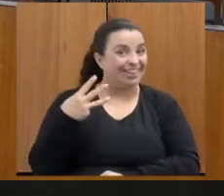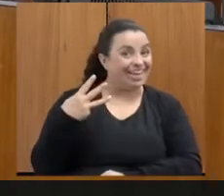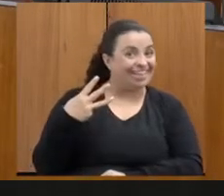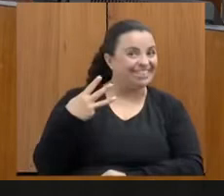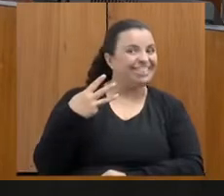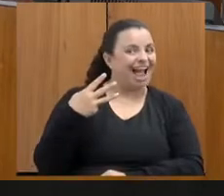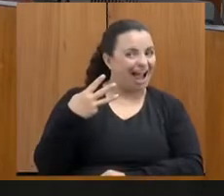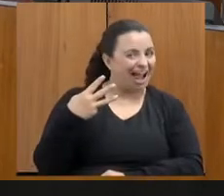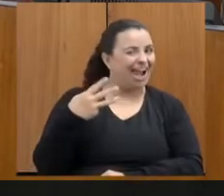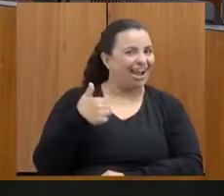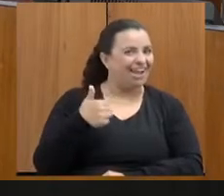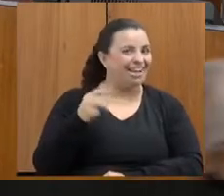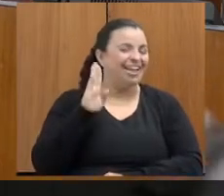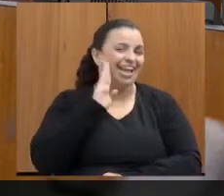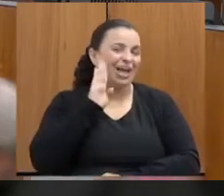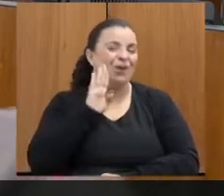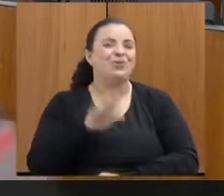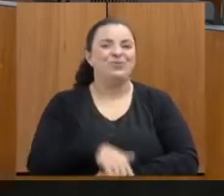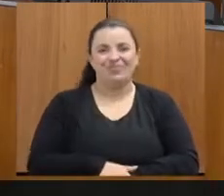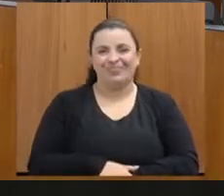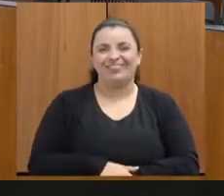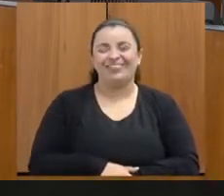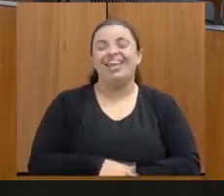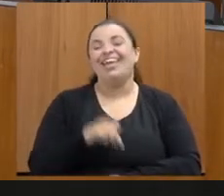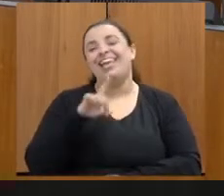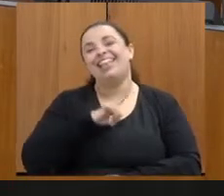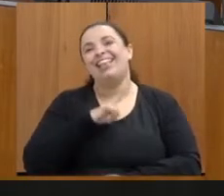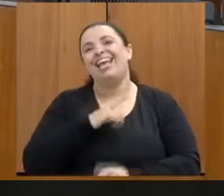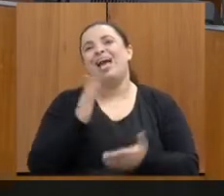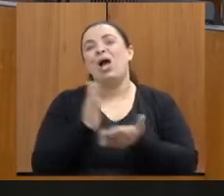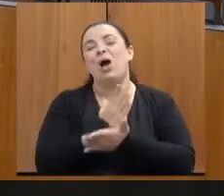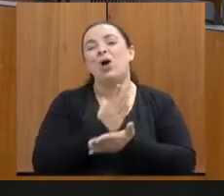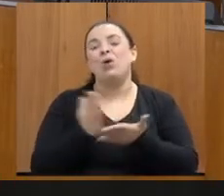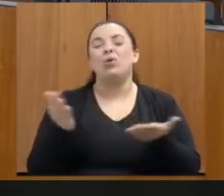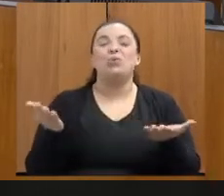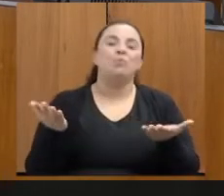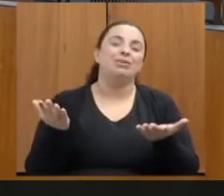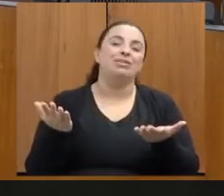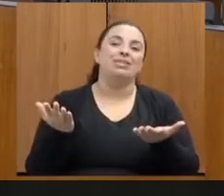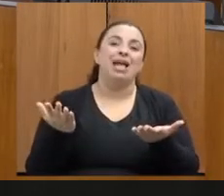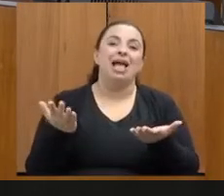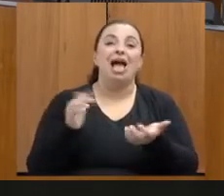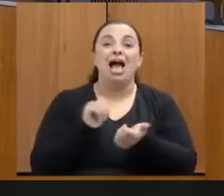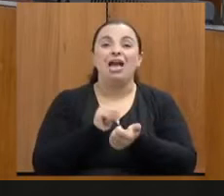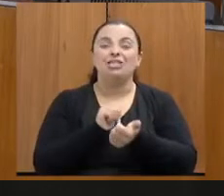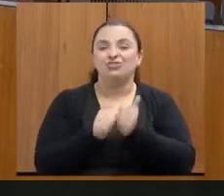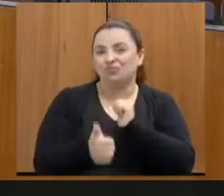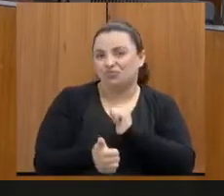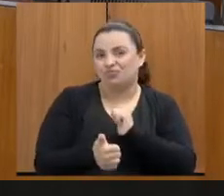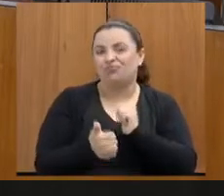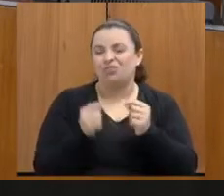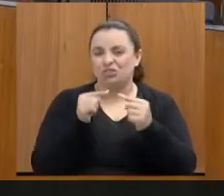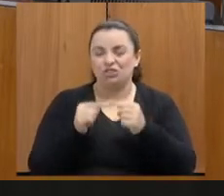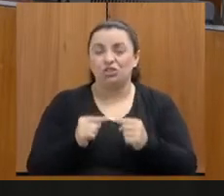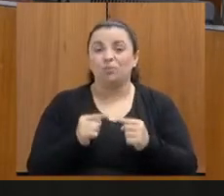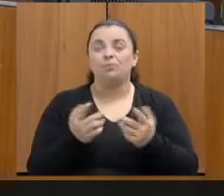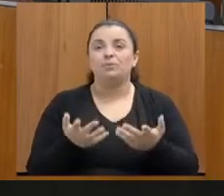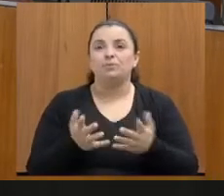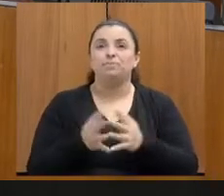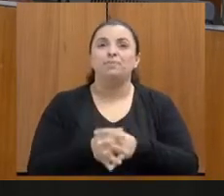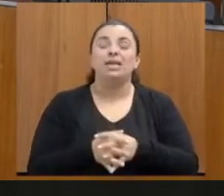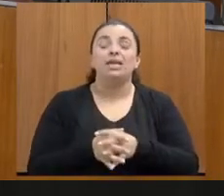Nós nos encontramos aqui em algumas atividades esportivas, não Kíria? E aí, gente, eu vou ler aqui